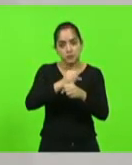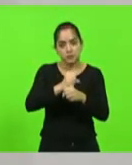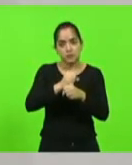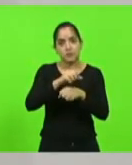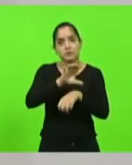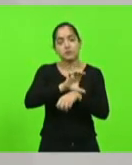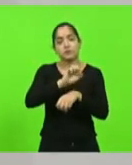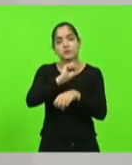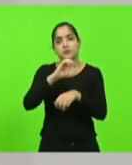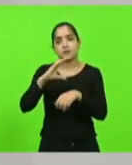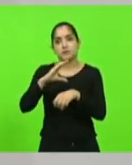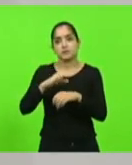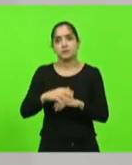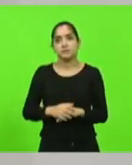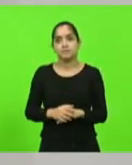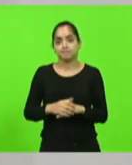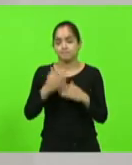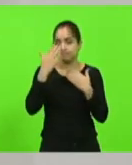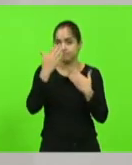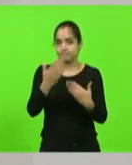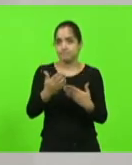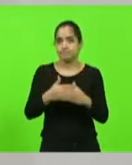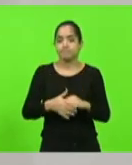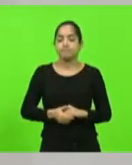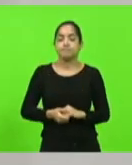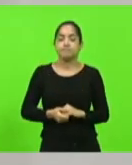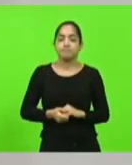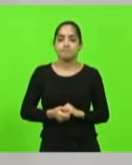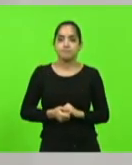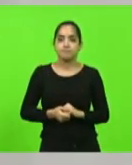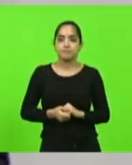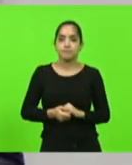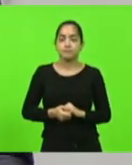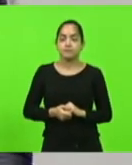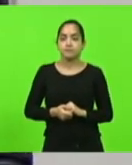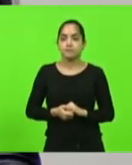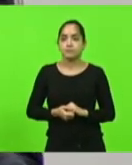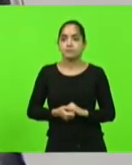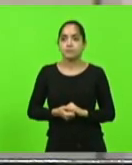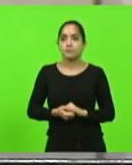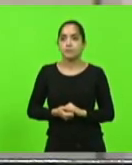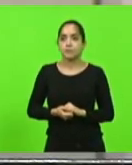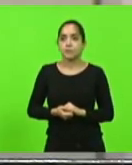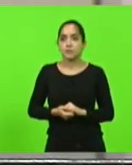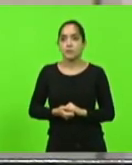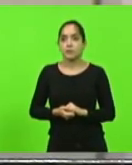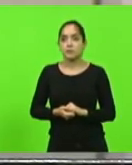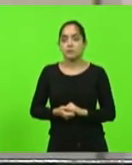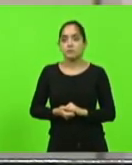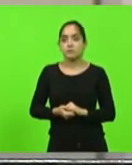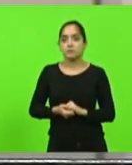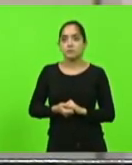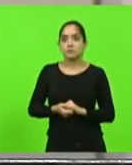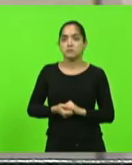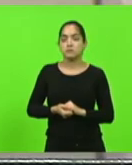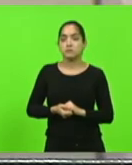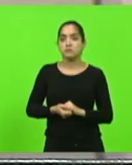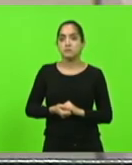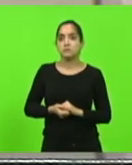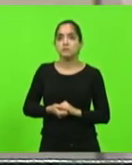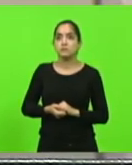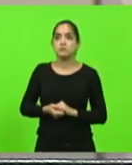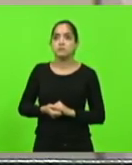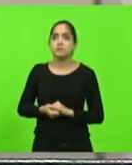Catarina nesta data. Muito obrigada, senhor presidente. Obrigado, deputada Paulinha. Próximo, deputado Bruno